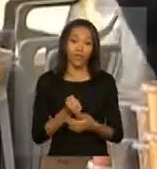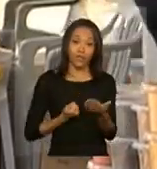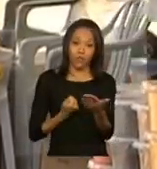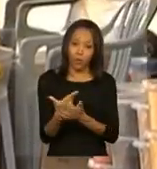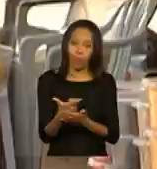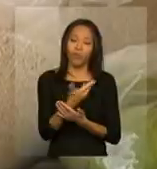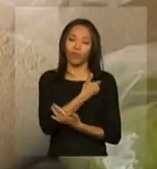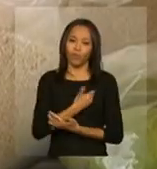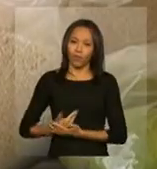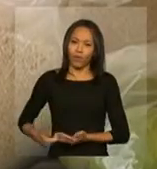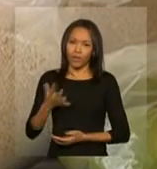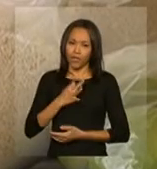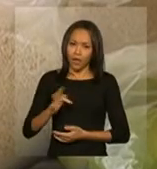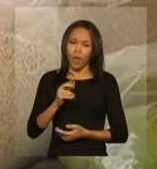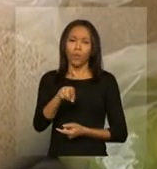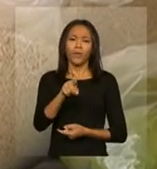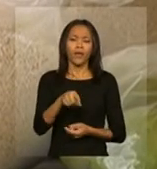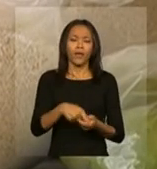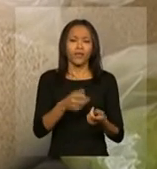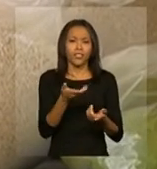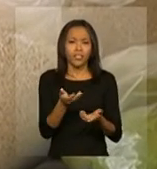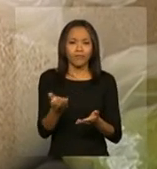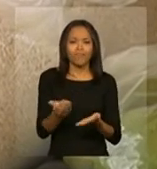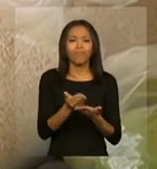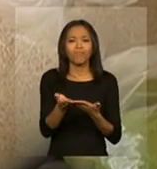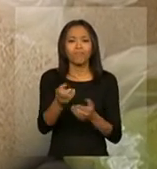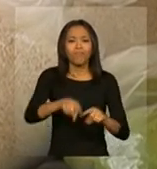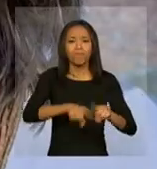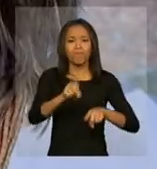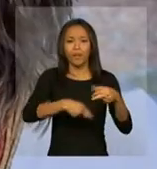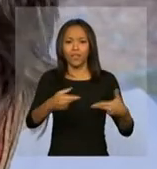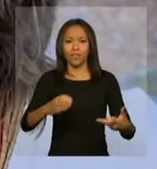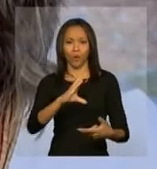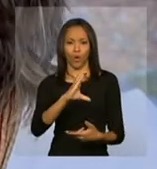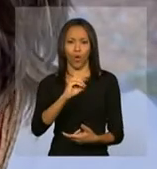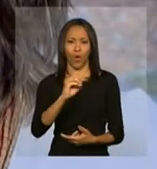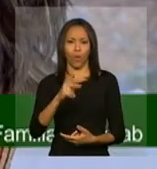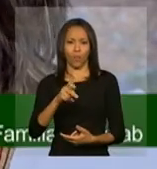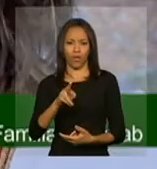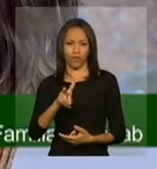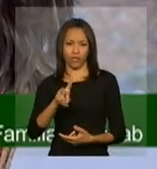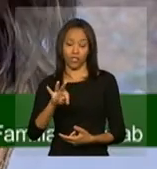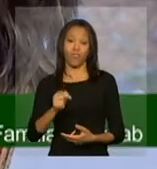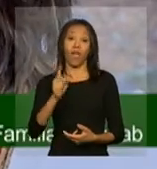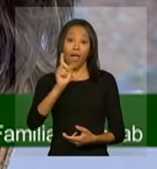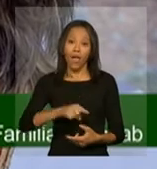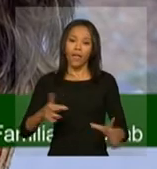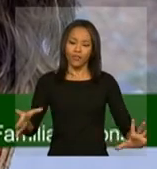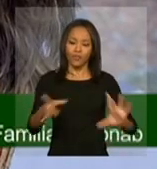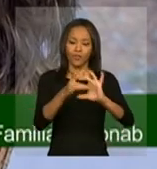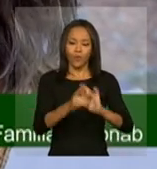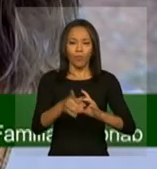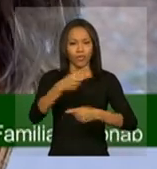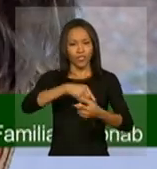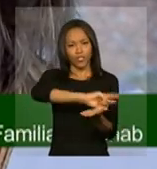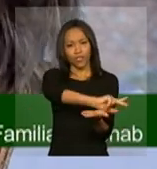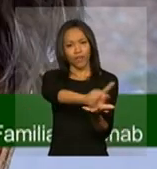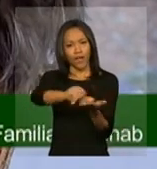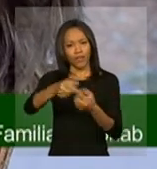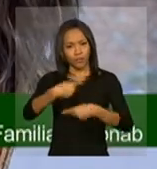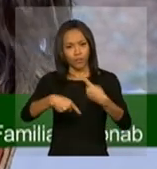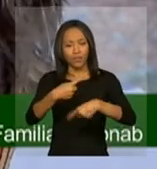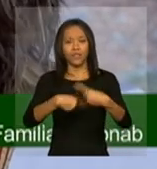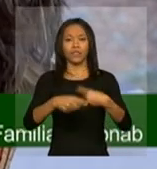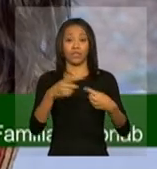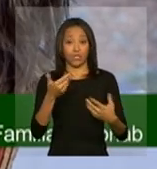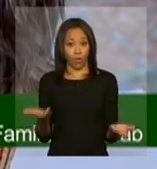governamentais para produtos de cooperativas femininas. O resultado de um conjunto de políticas públicas, então se as mulheres hoje